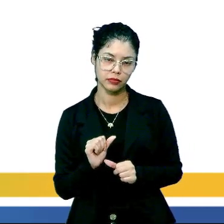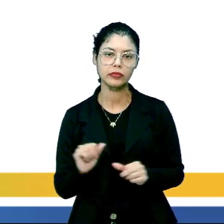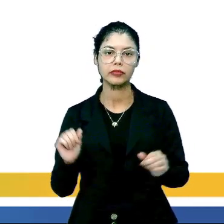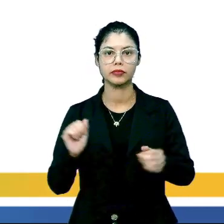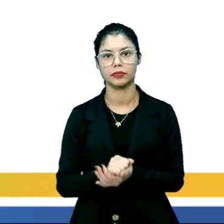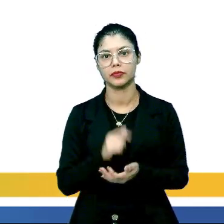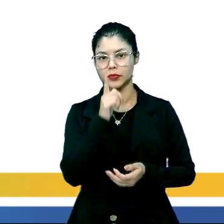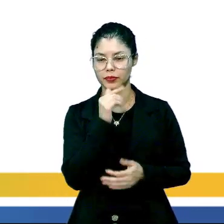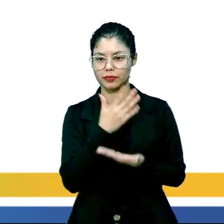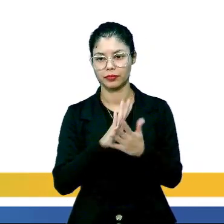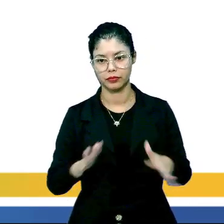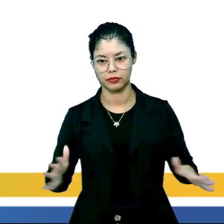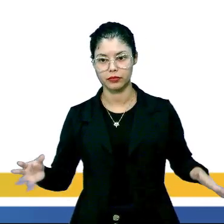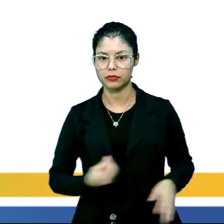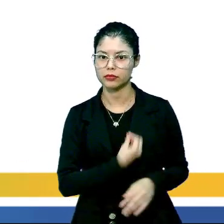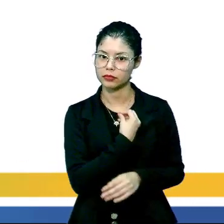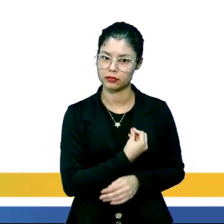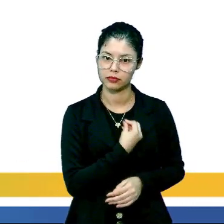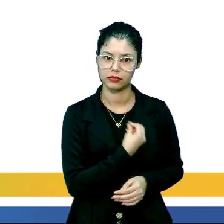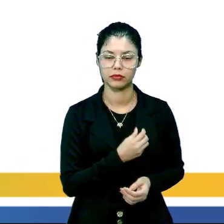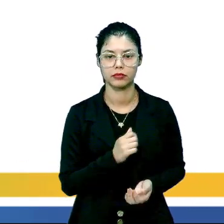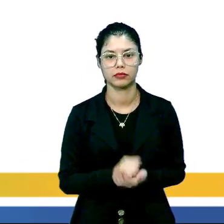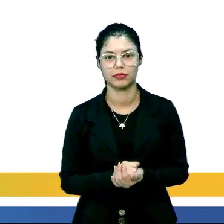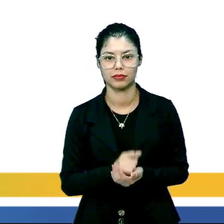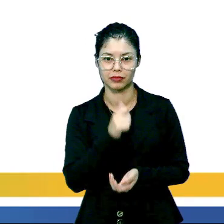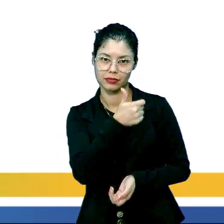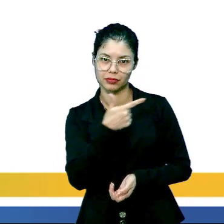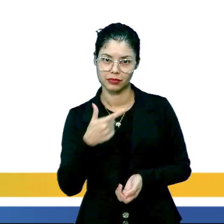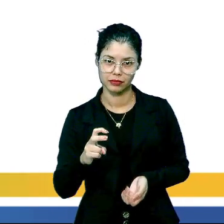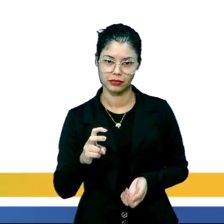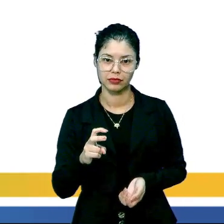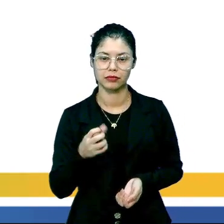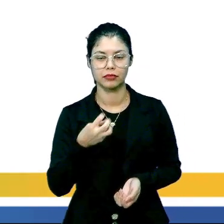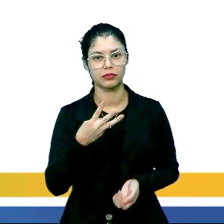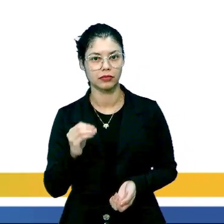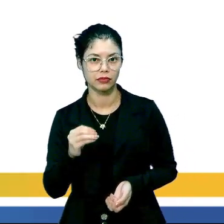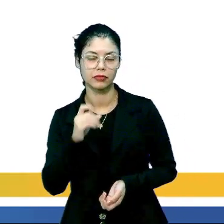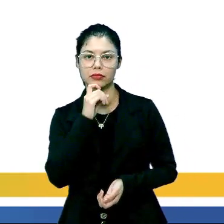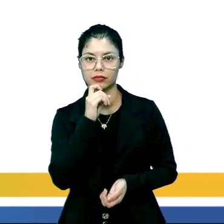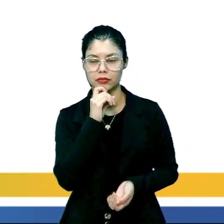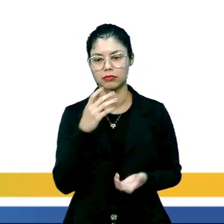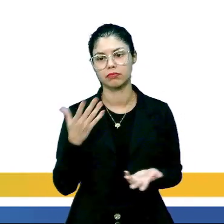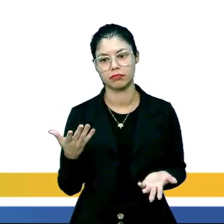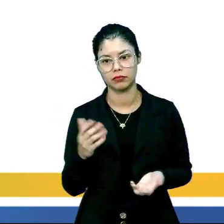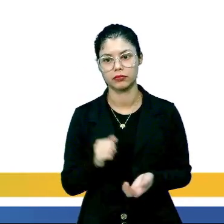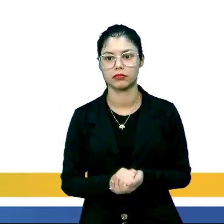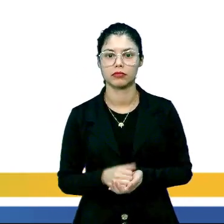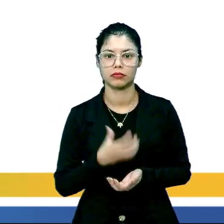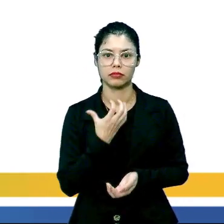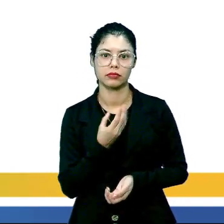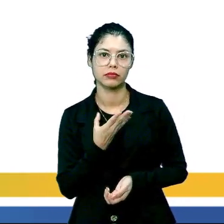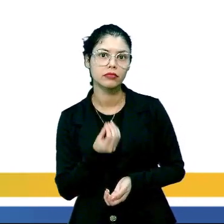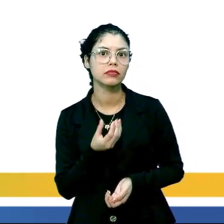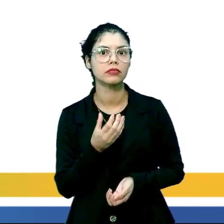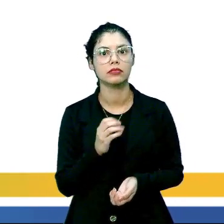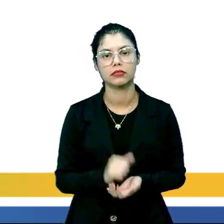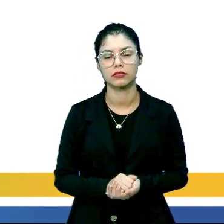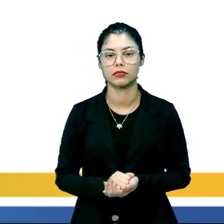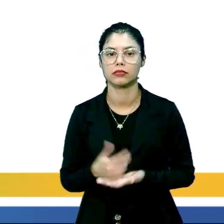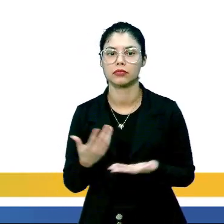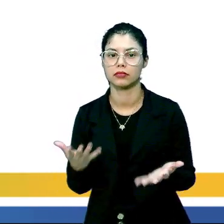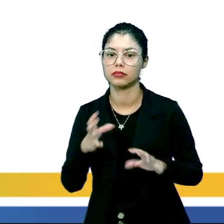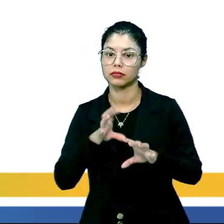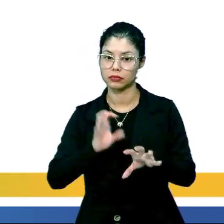ecossistema aquático que vivia uma temperatura, por exemplo, de 25, 30 graus. E essa água, agora, ela vem em 60, 70 graus.